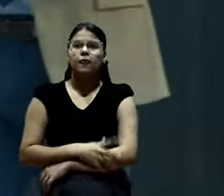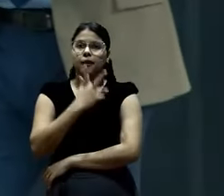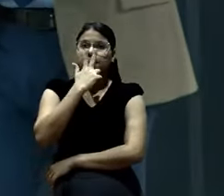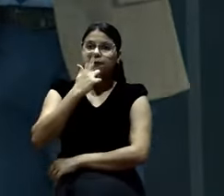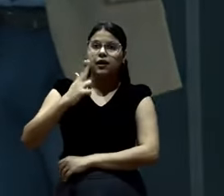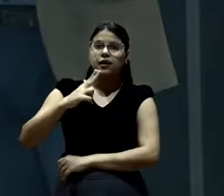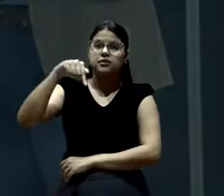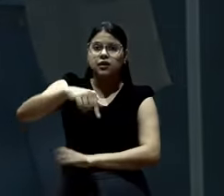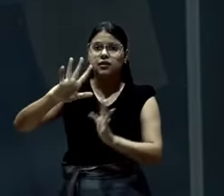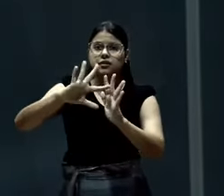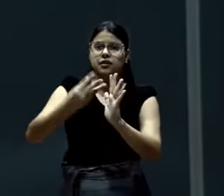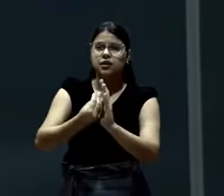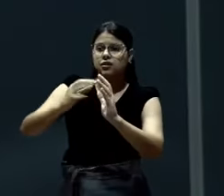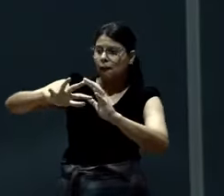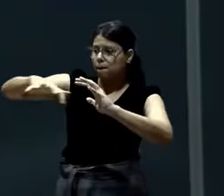de gente.